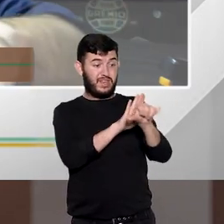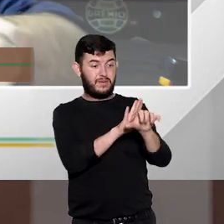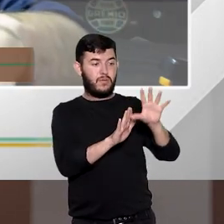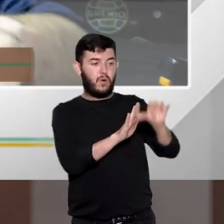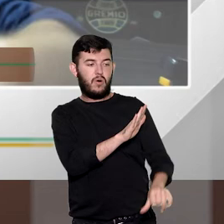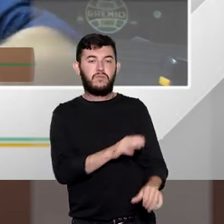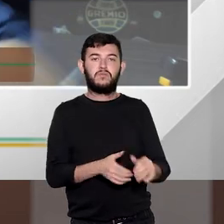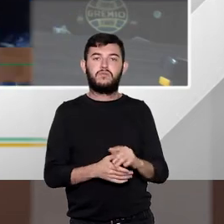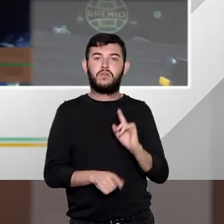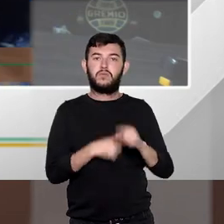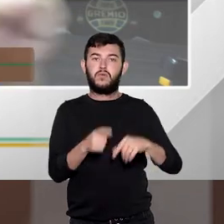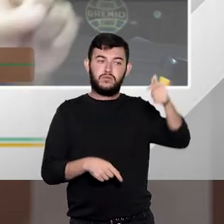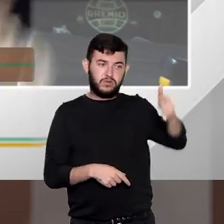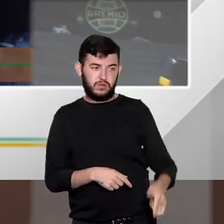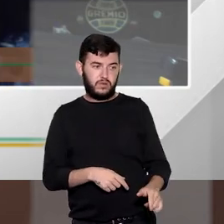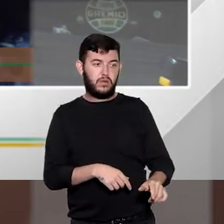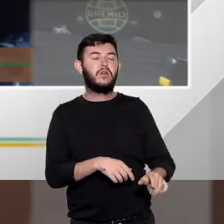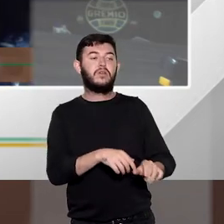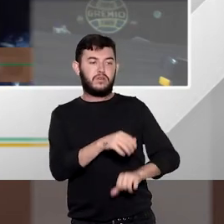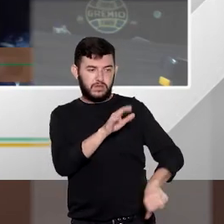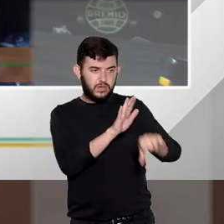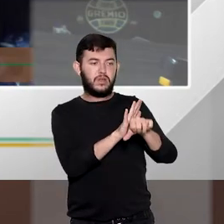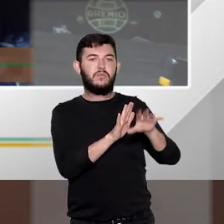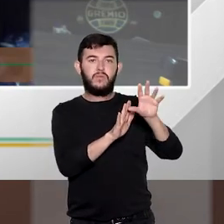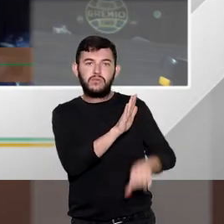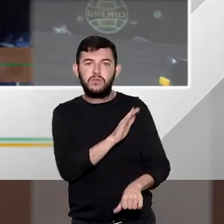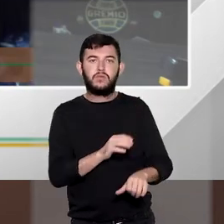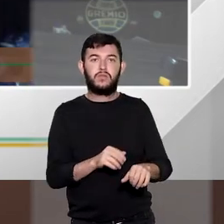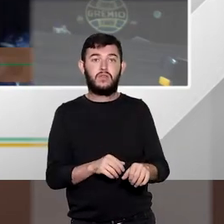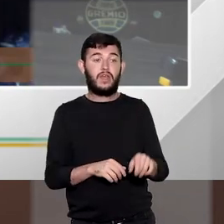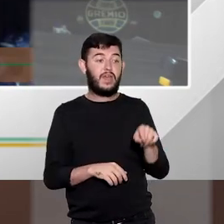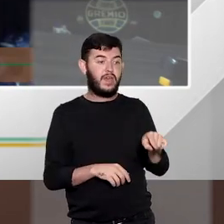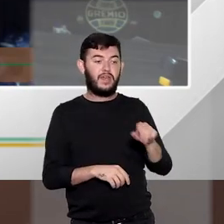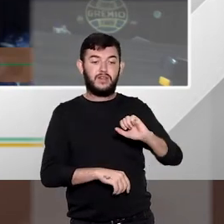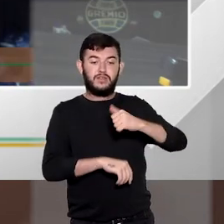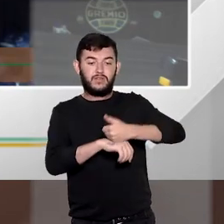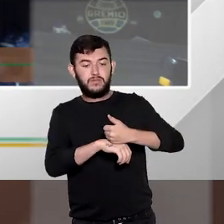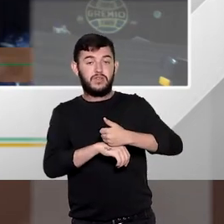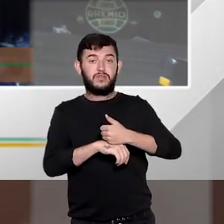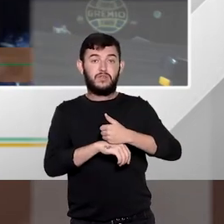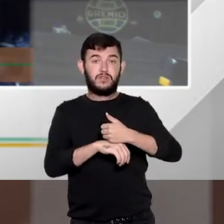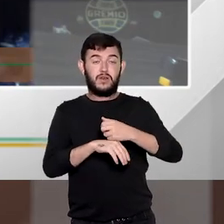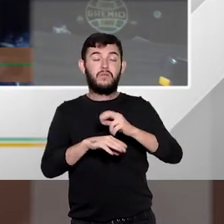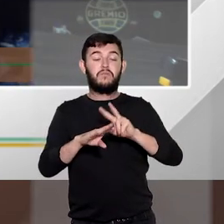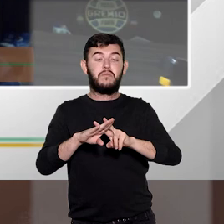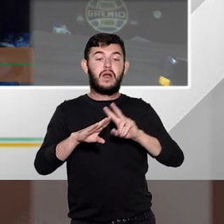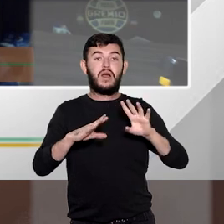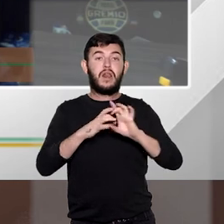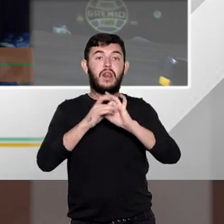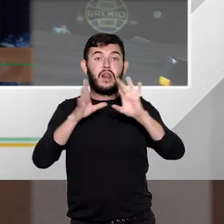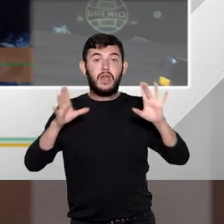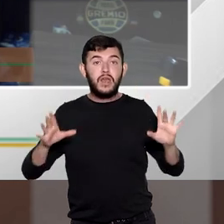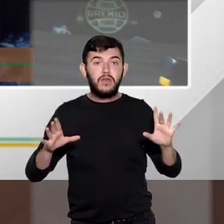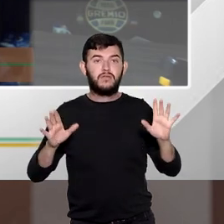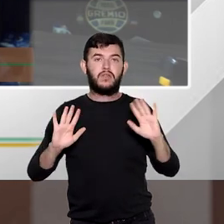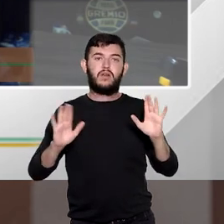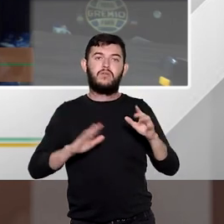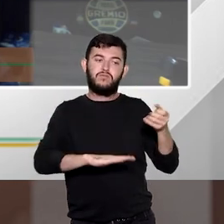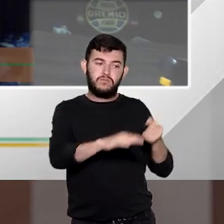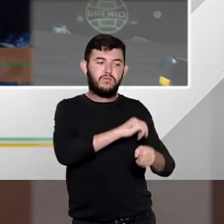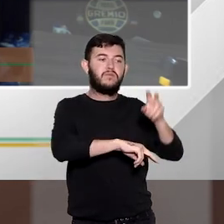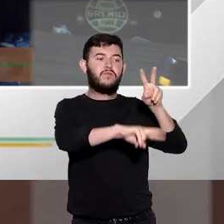é reincidente específico e não terá direito a substituição da pena privativa de liberdade por restritiva de direitos vai ter que cumprir a pena